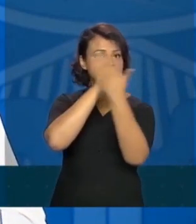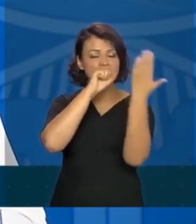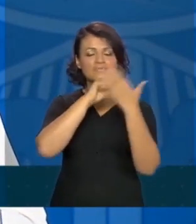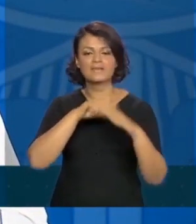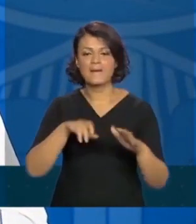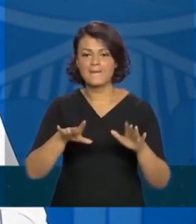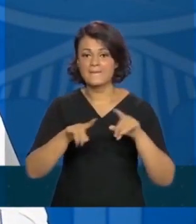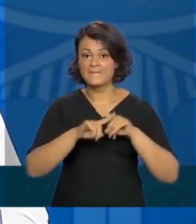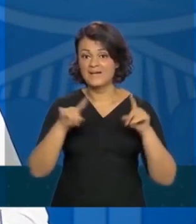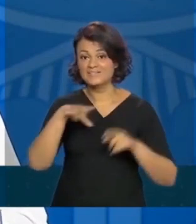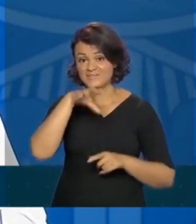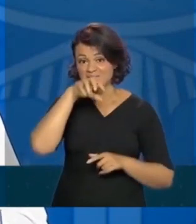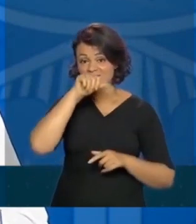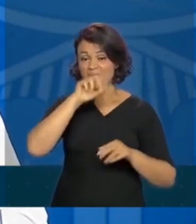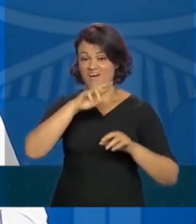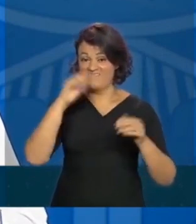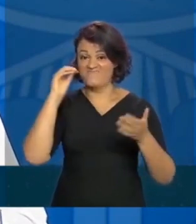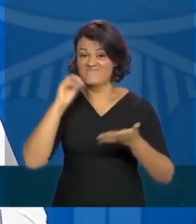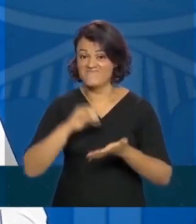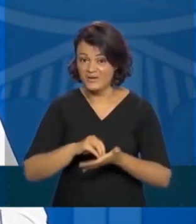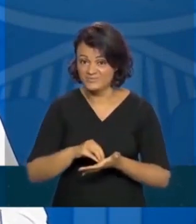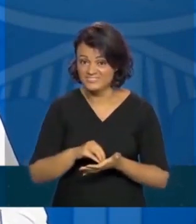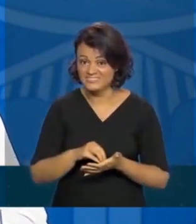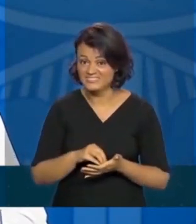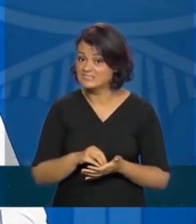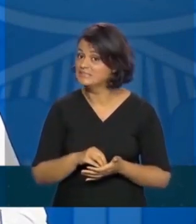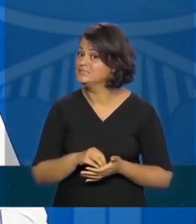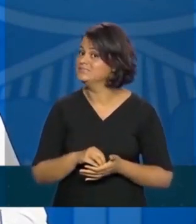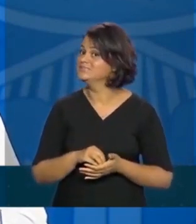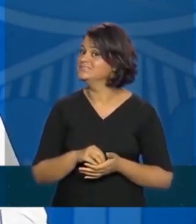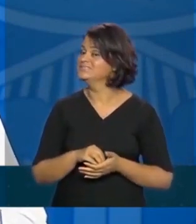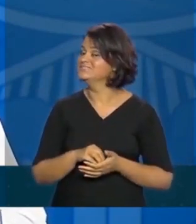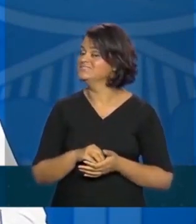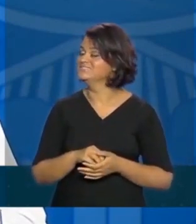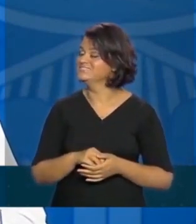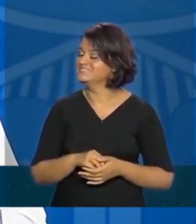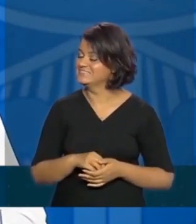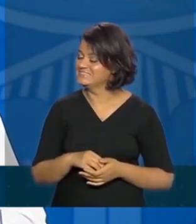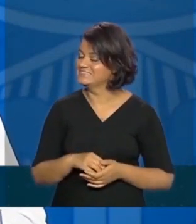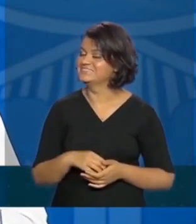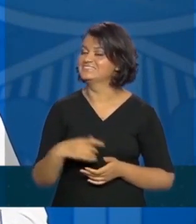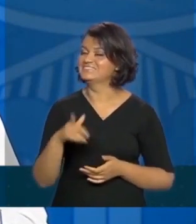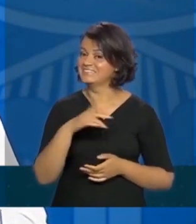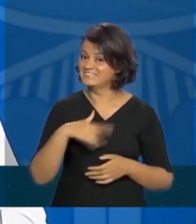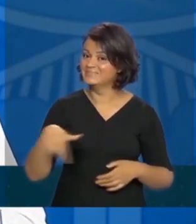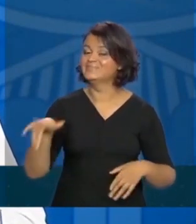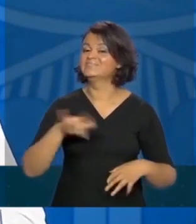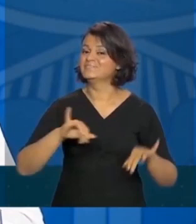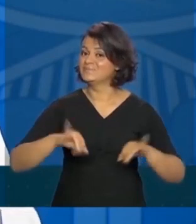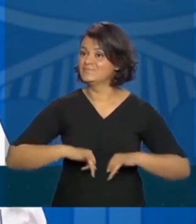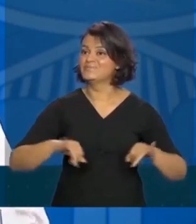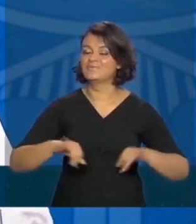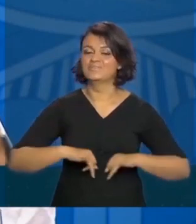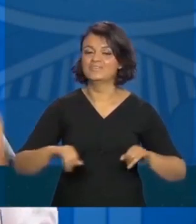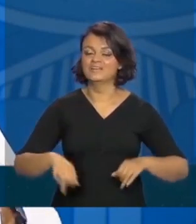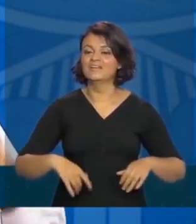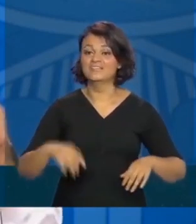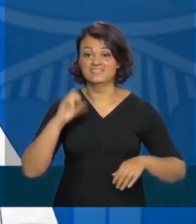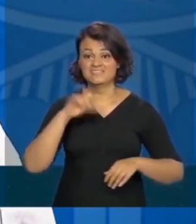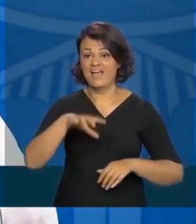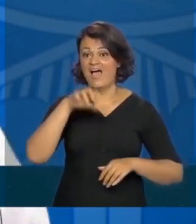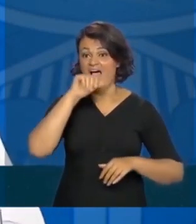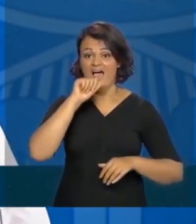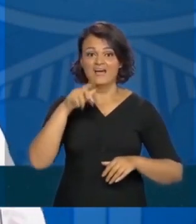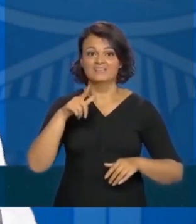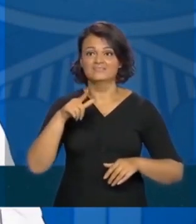e ninguém está vendo que aqui tem oxigênio nesse local. Se tirar o oxigênio daqui, todos vocês vão sair correndo, mesmo que